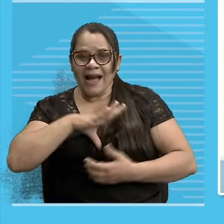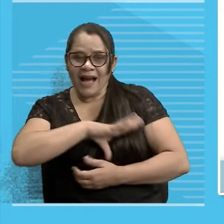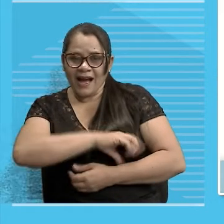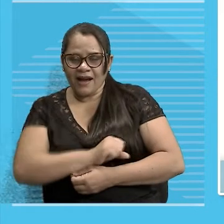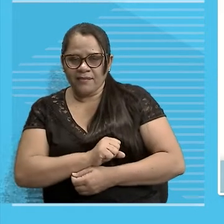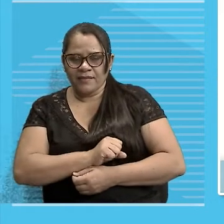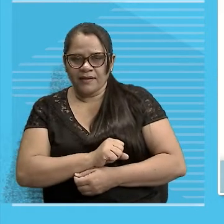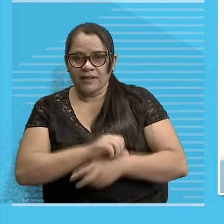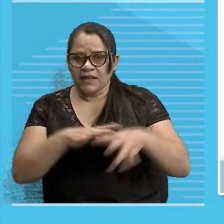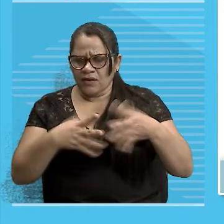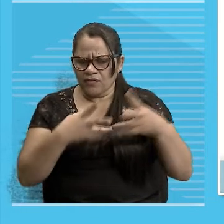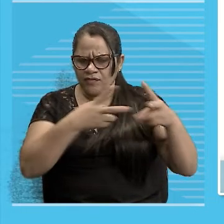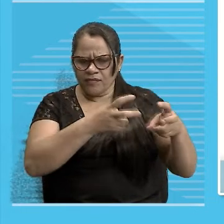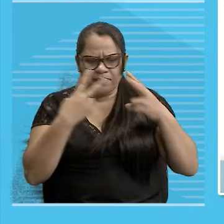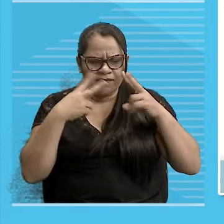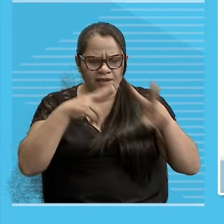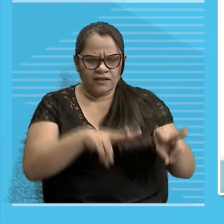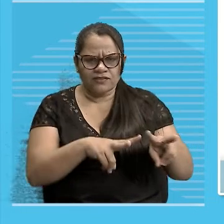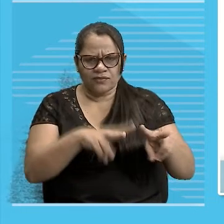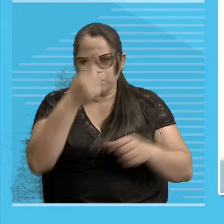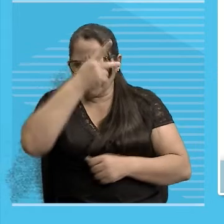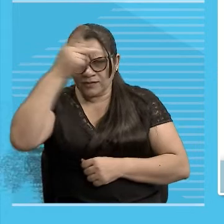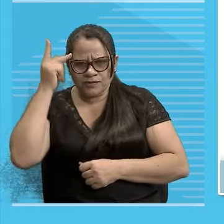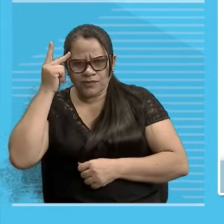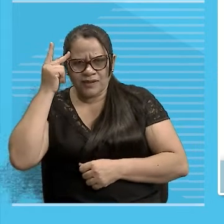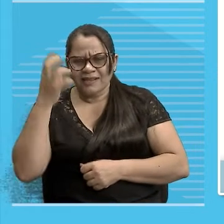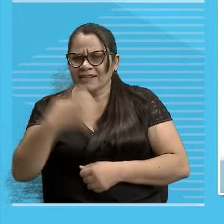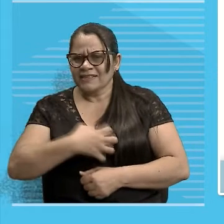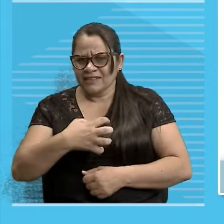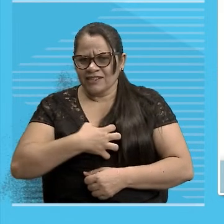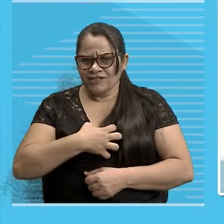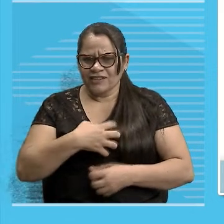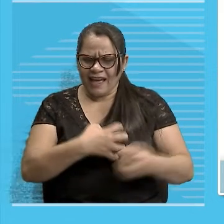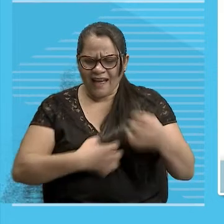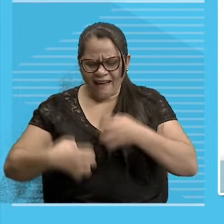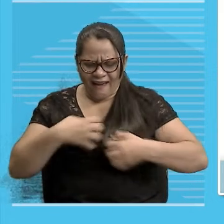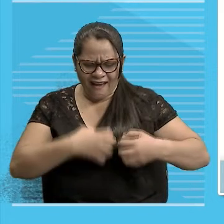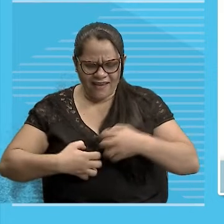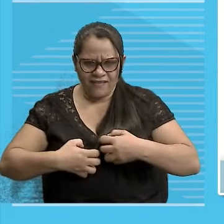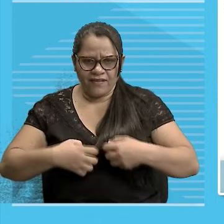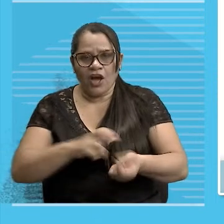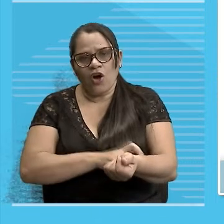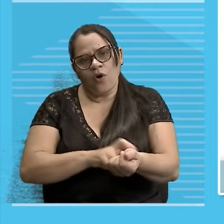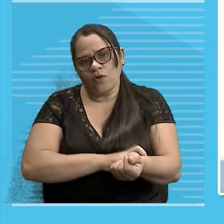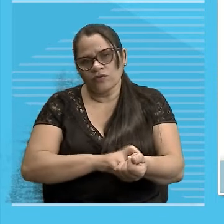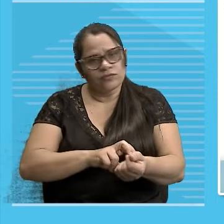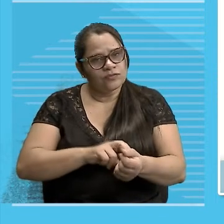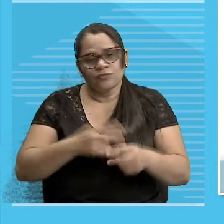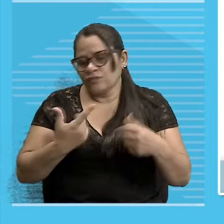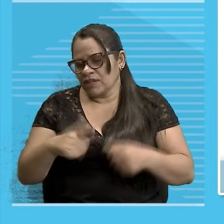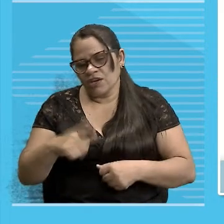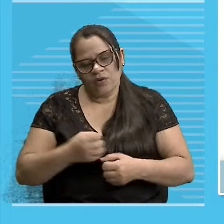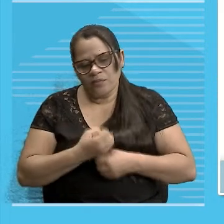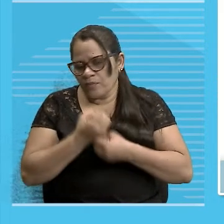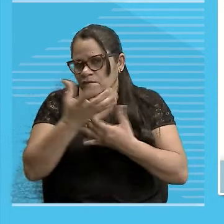sente raiva Ou ódio Não tem como manifestar Portanto é um sentimento Extremamente dependente Tá